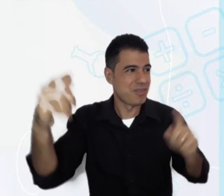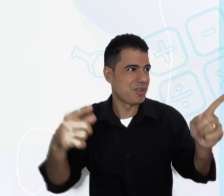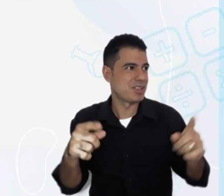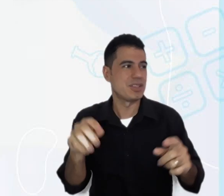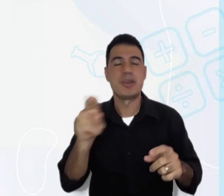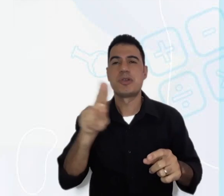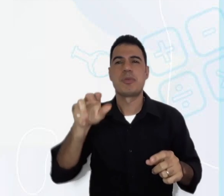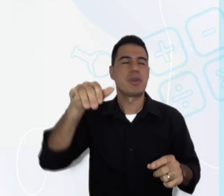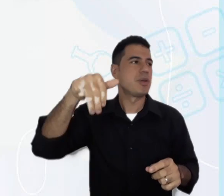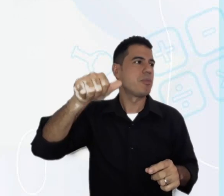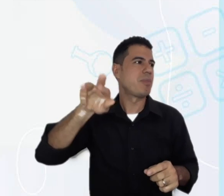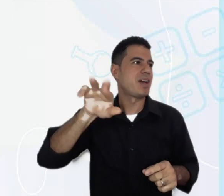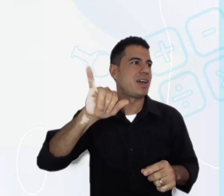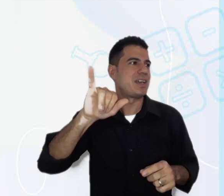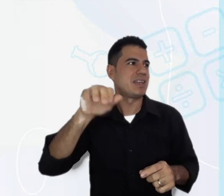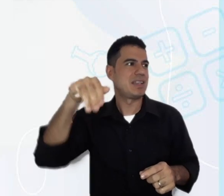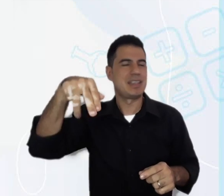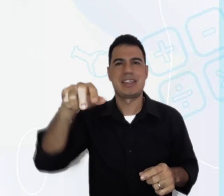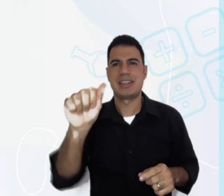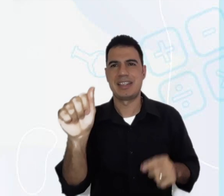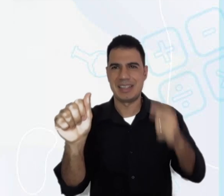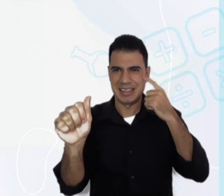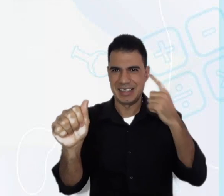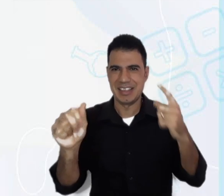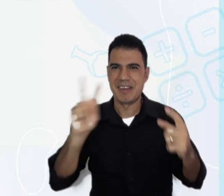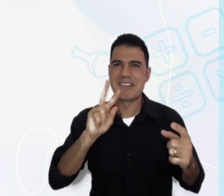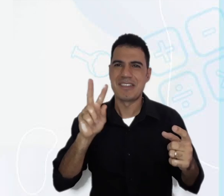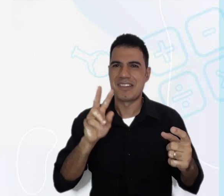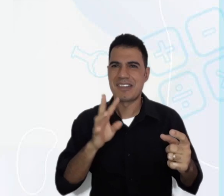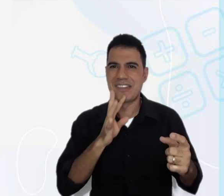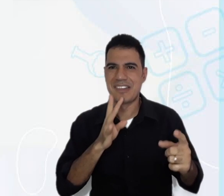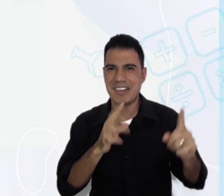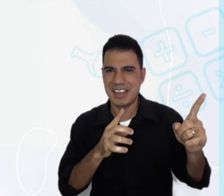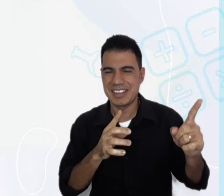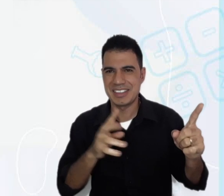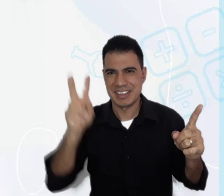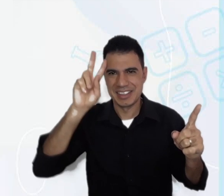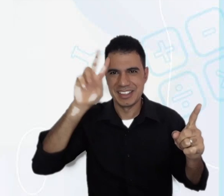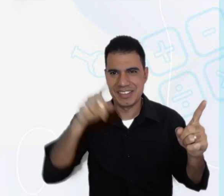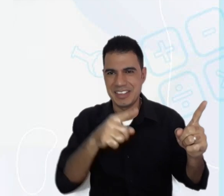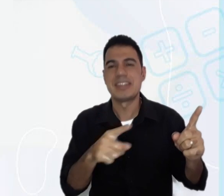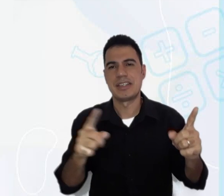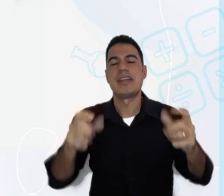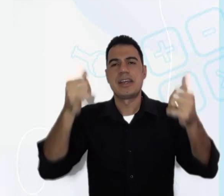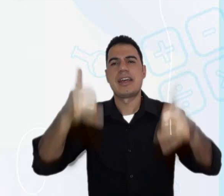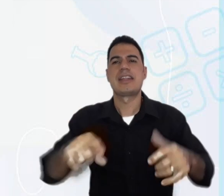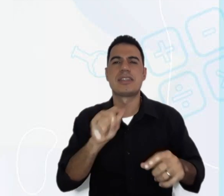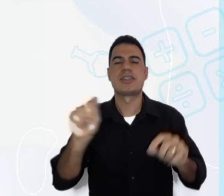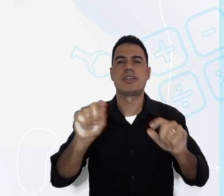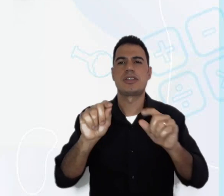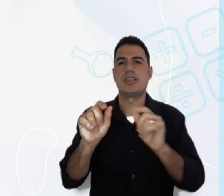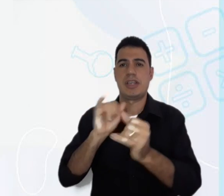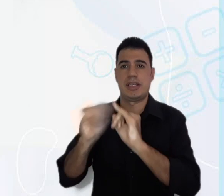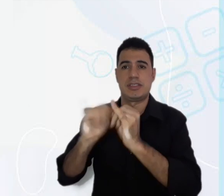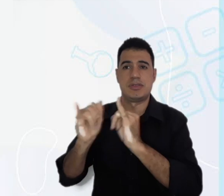Ou Marina Rui Barbosa, como vocês conhecem, né? Essa atriz global. Então, aí eu tenho...